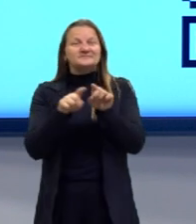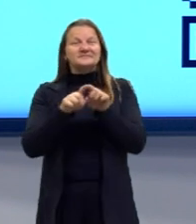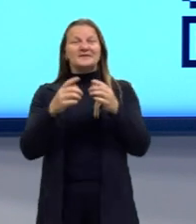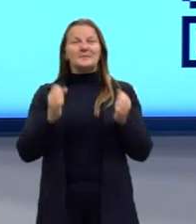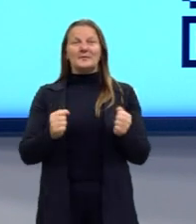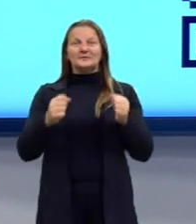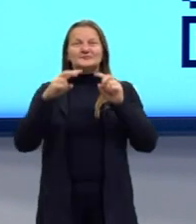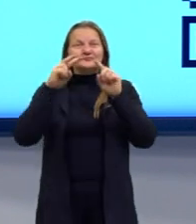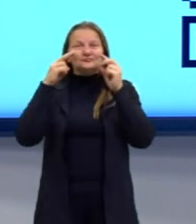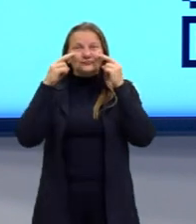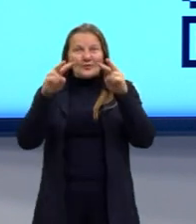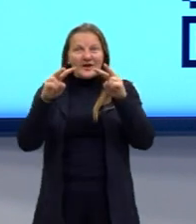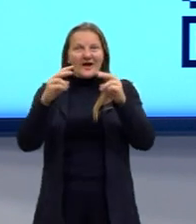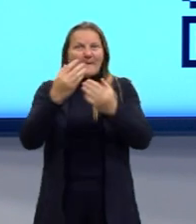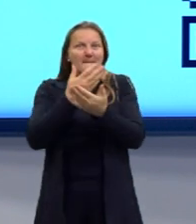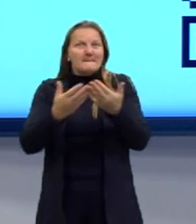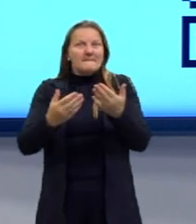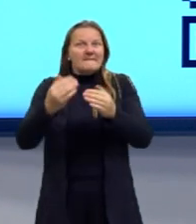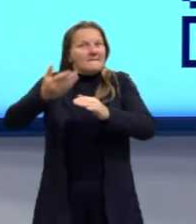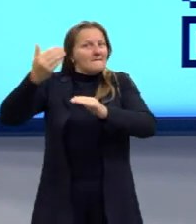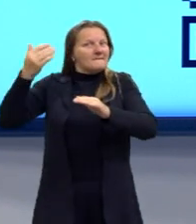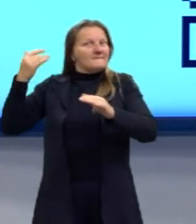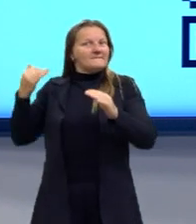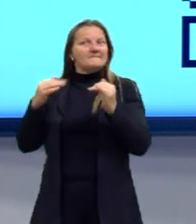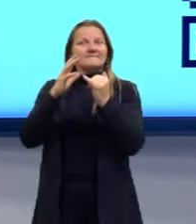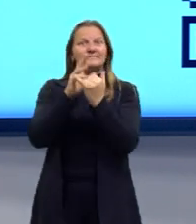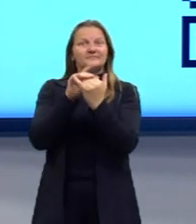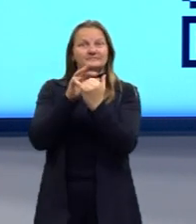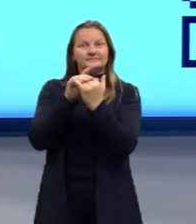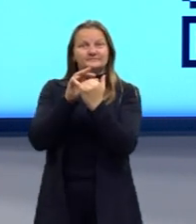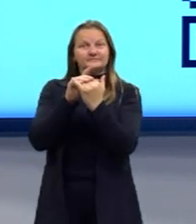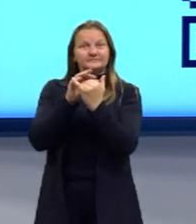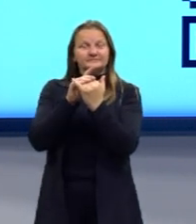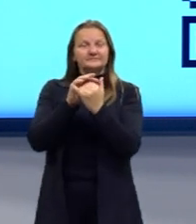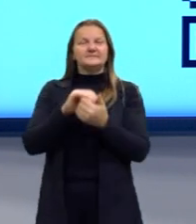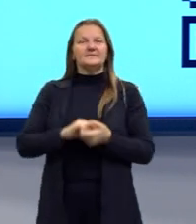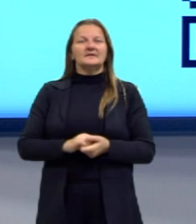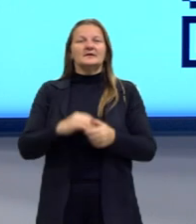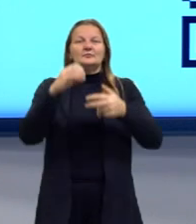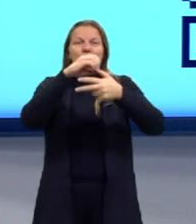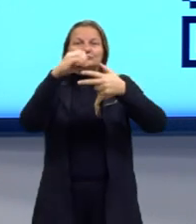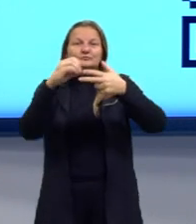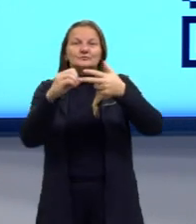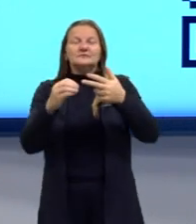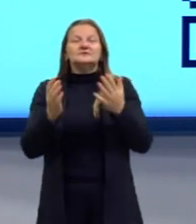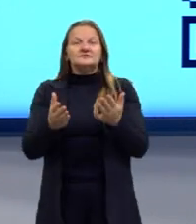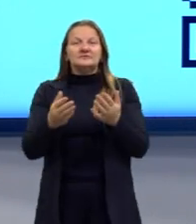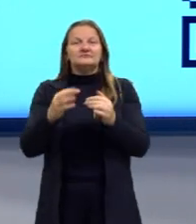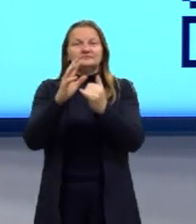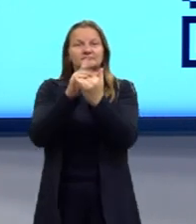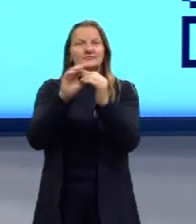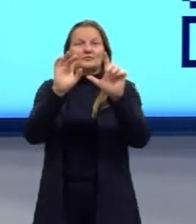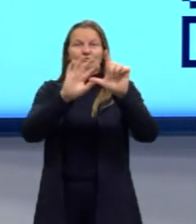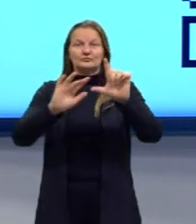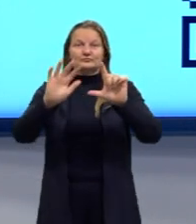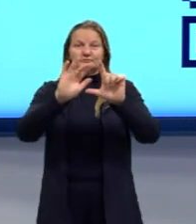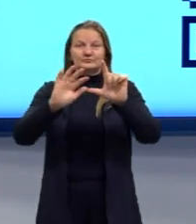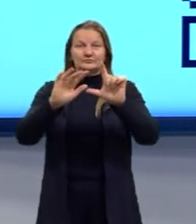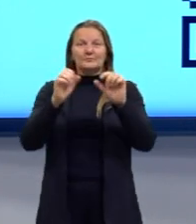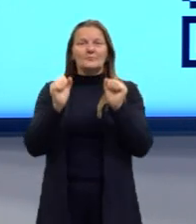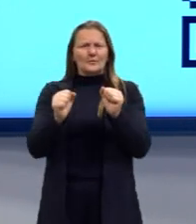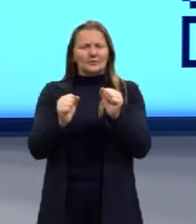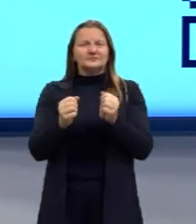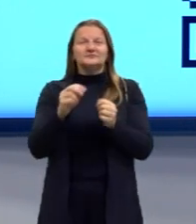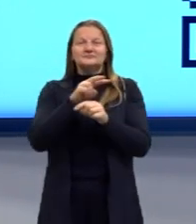para assistir as aulas que já foram transmitidas de todos os componentes do Prenem ali pelo QR Code, onde vocês vão